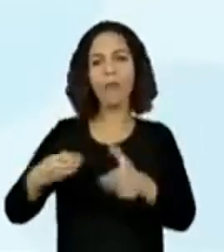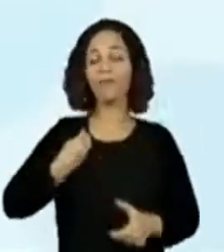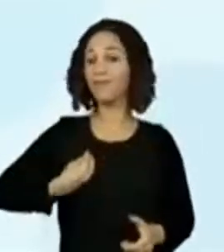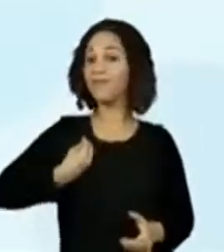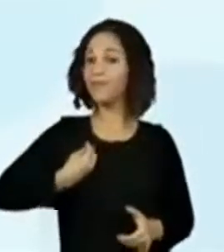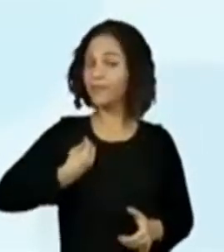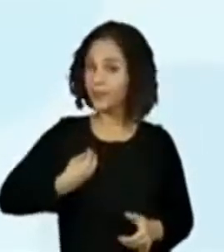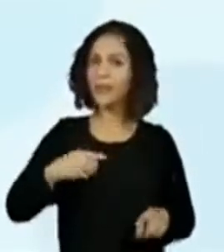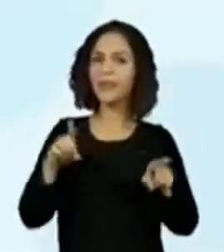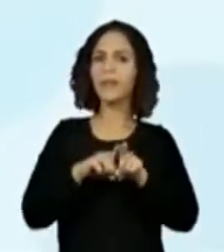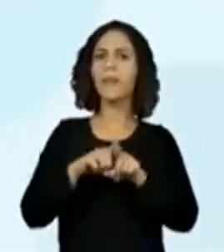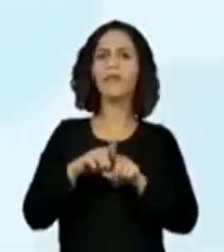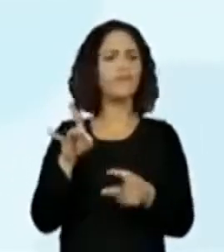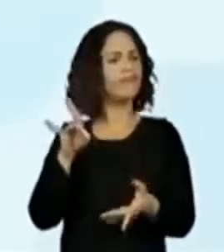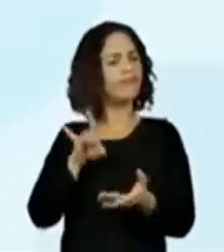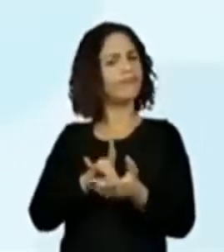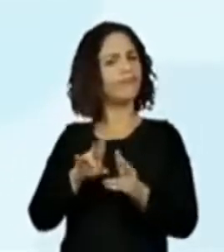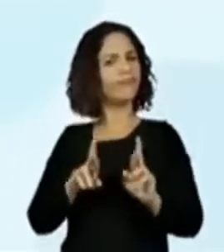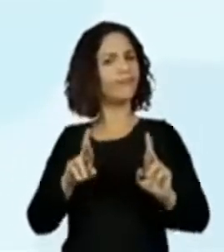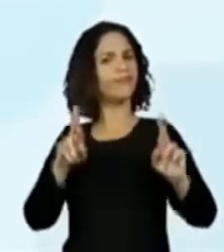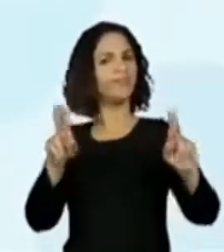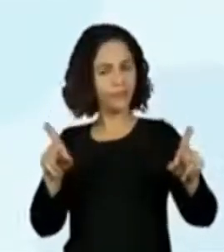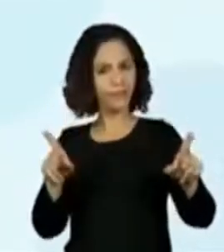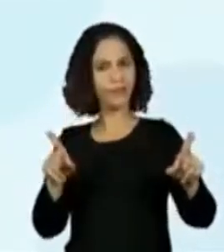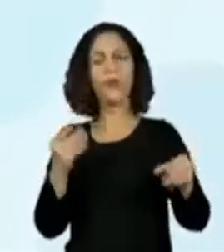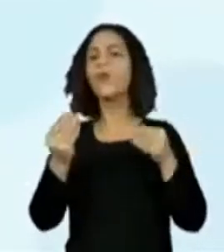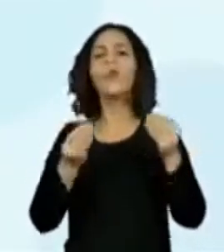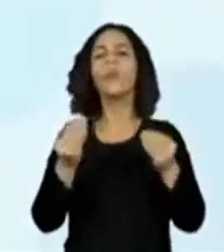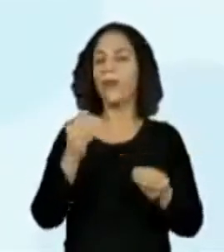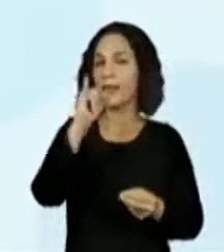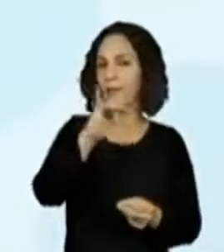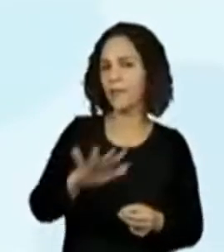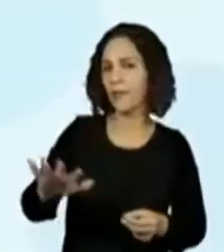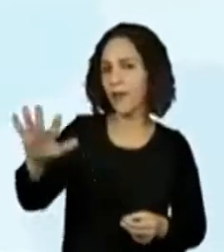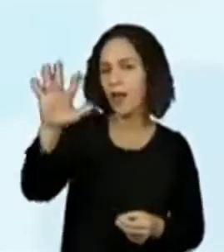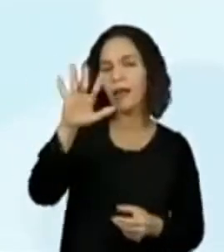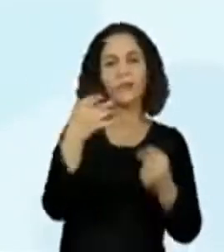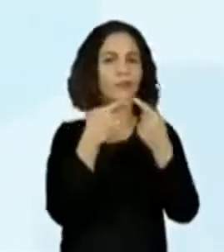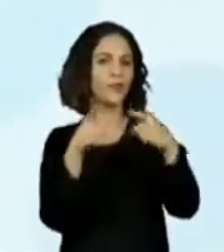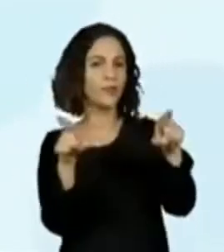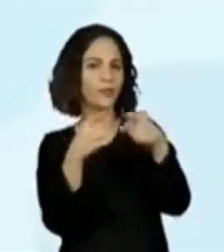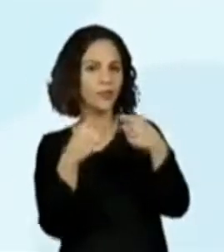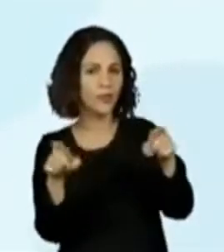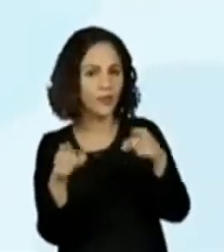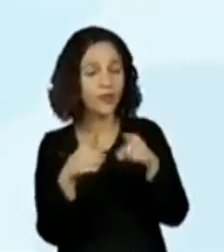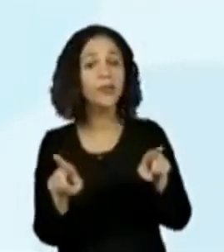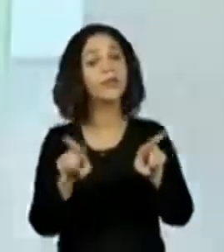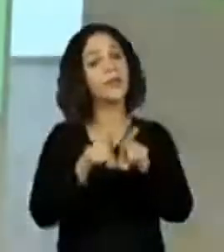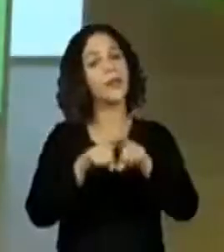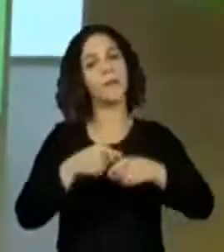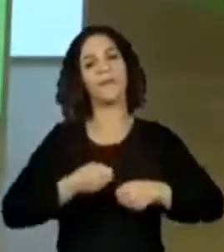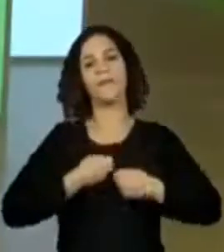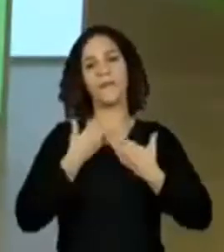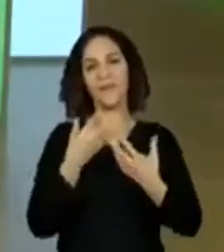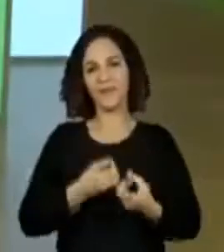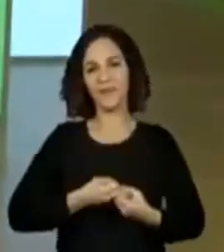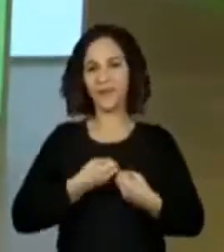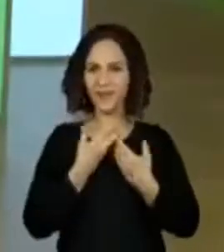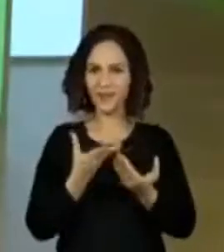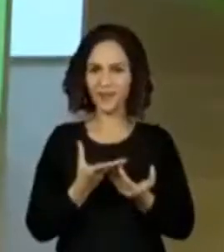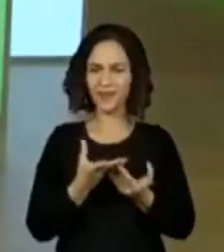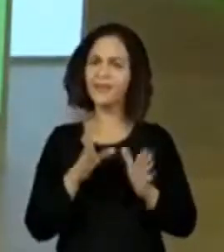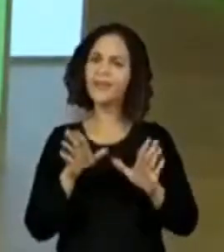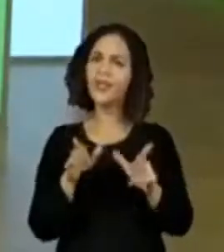outras realidades descritas em imagens, canções e ou poesias. O que são